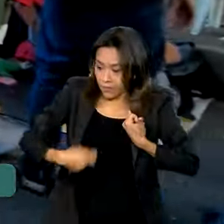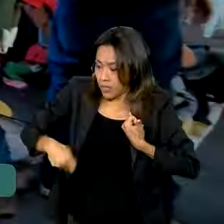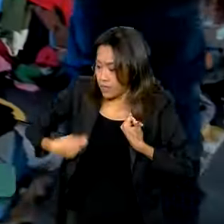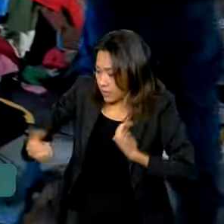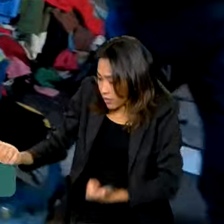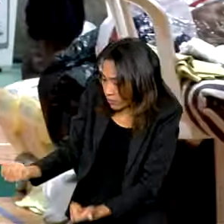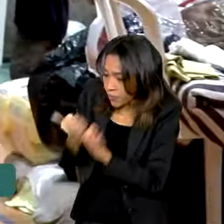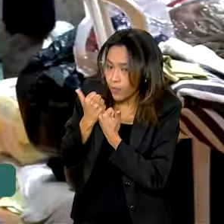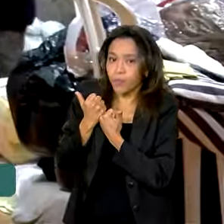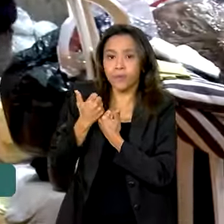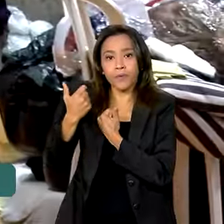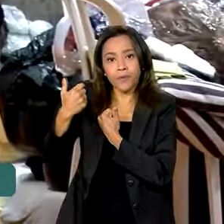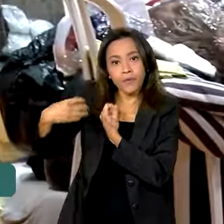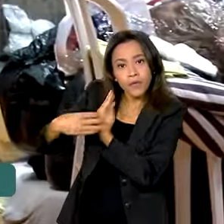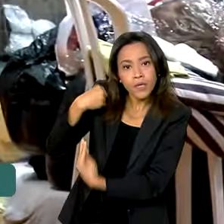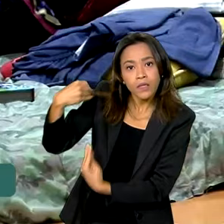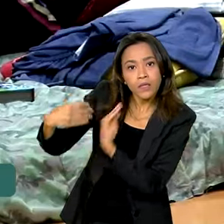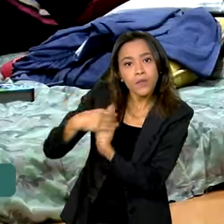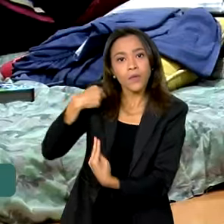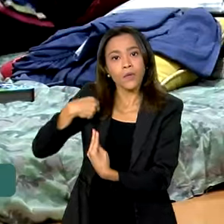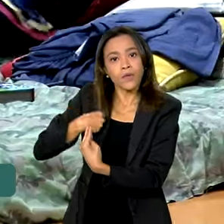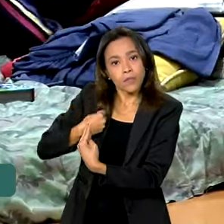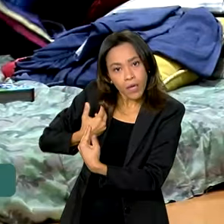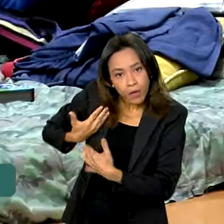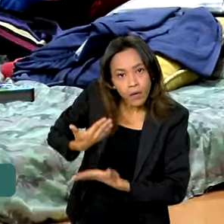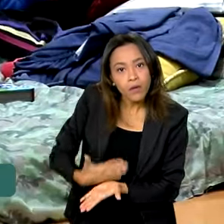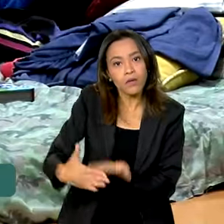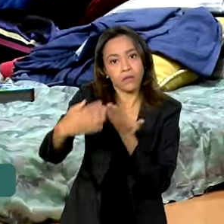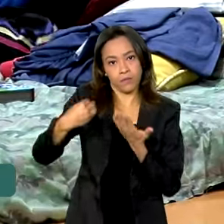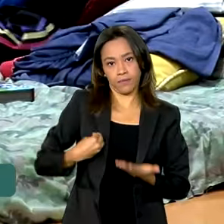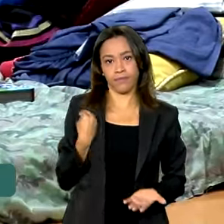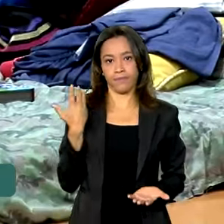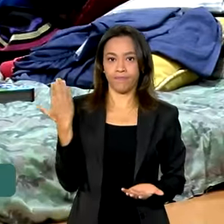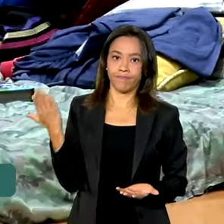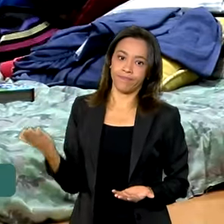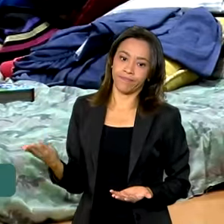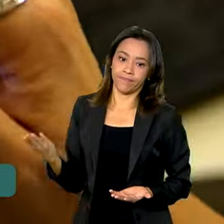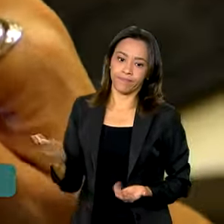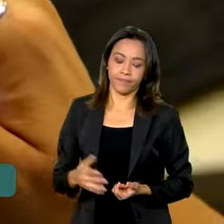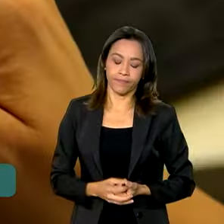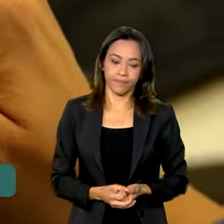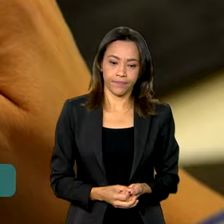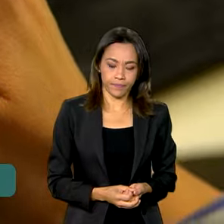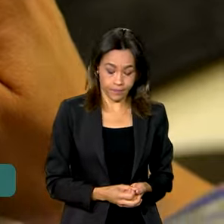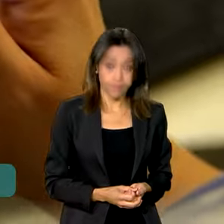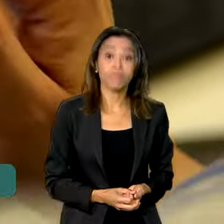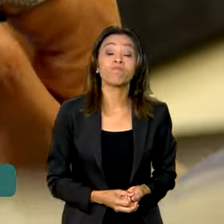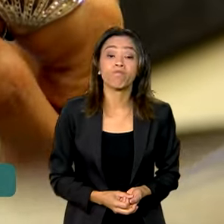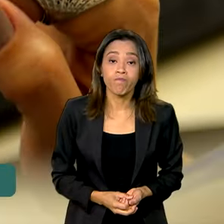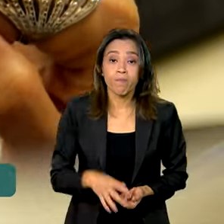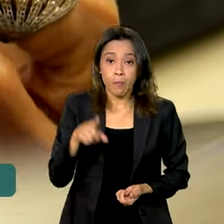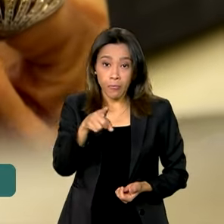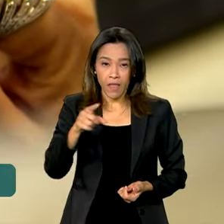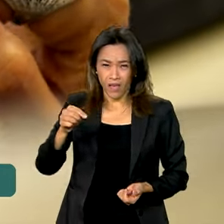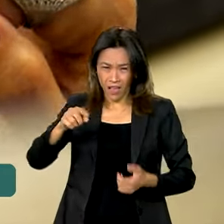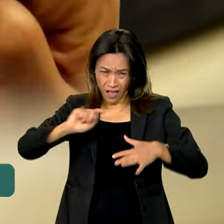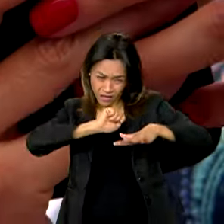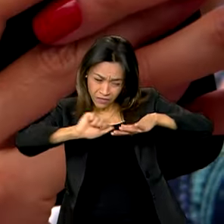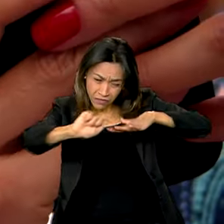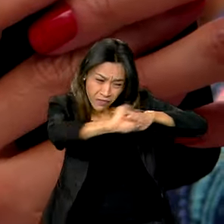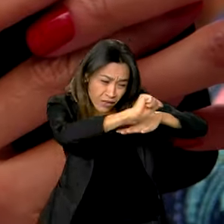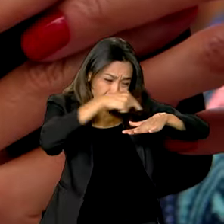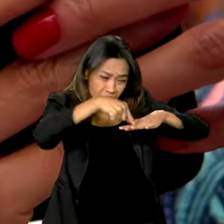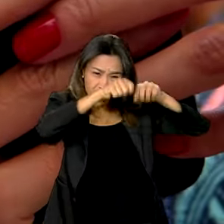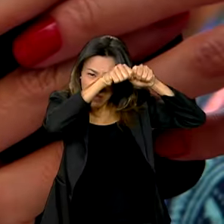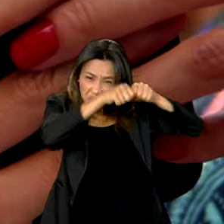acolhimento e suporte para recomeçar. Ao contrário das fake news que estão